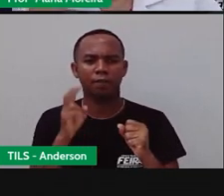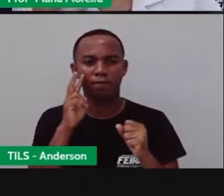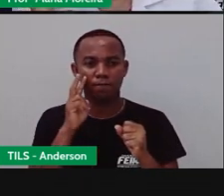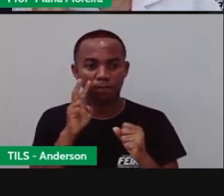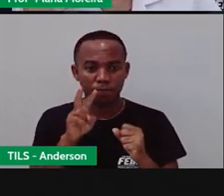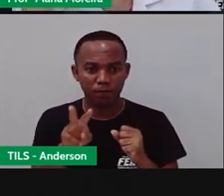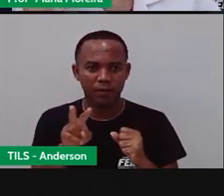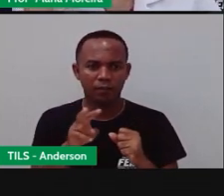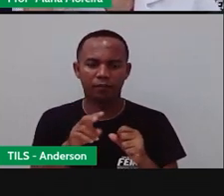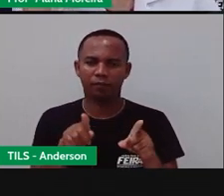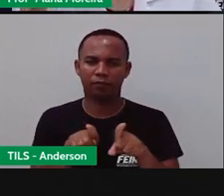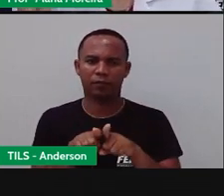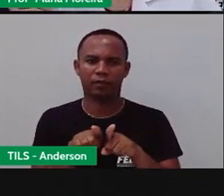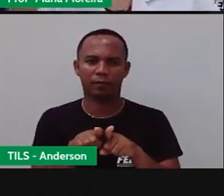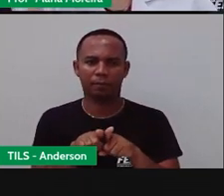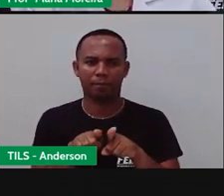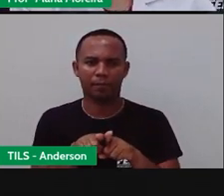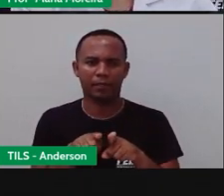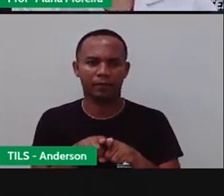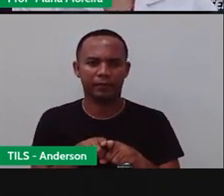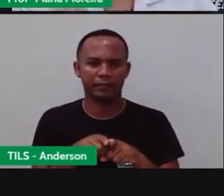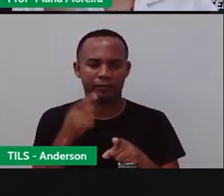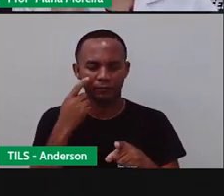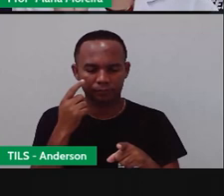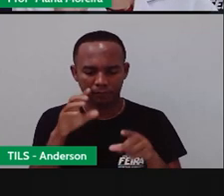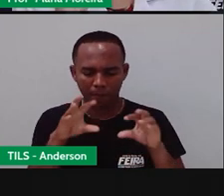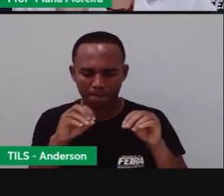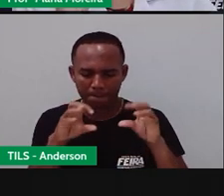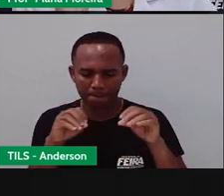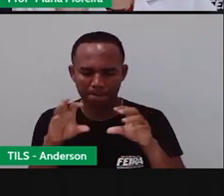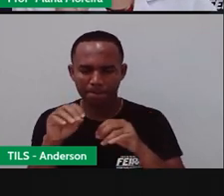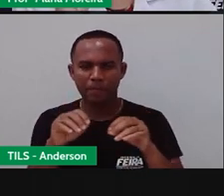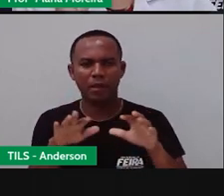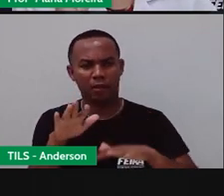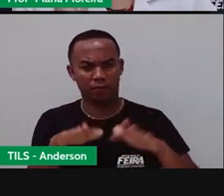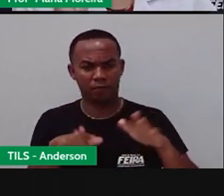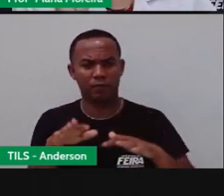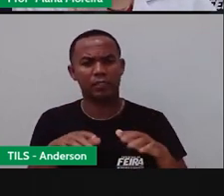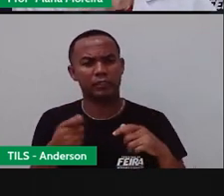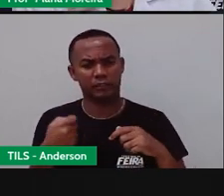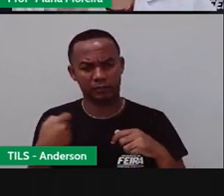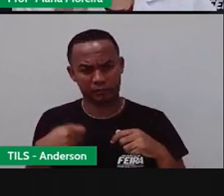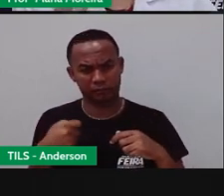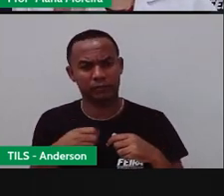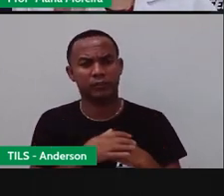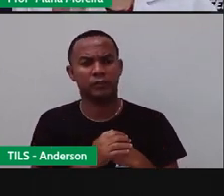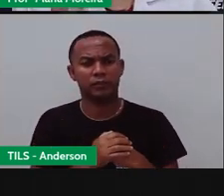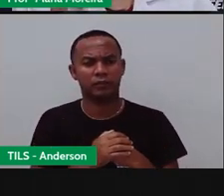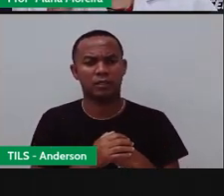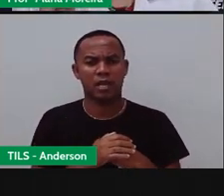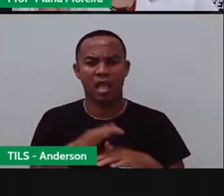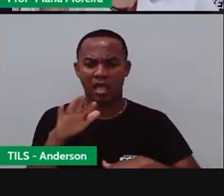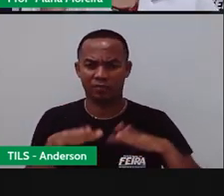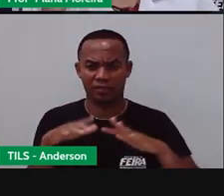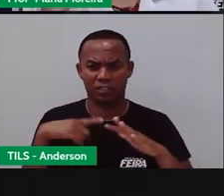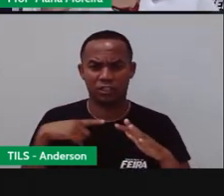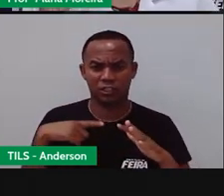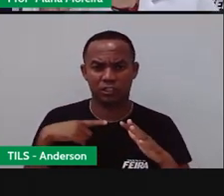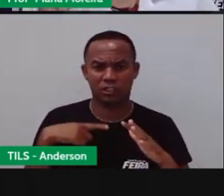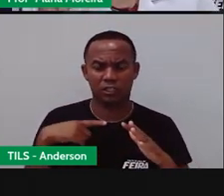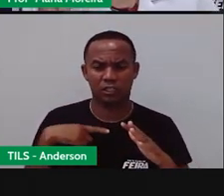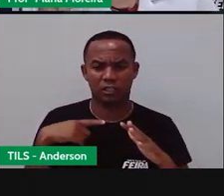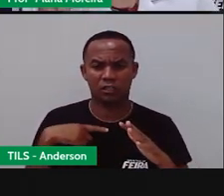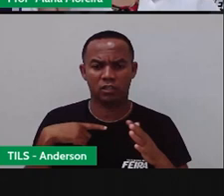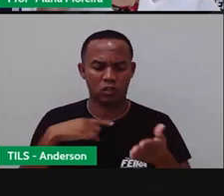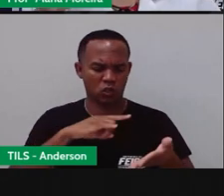Visualizar de fato. ó, se possível, existe alguns documentos históricos que a gente não pode tocar. Porque eles já são